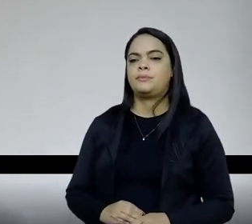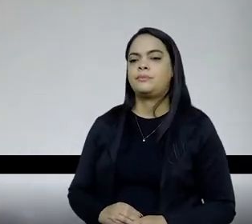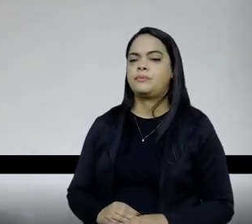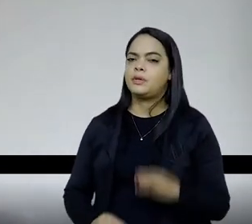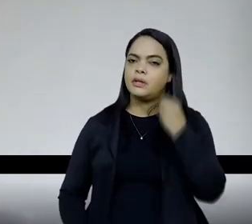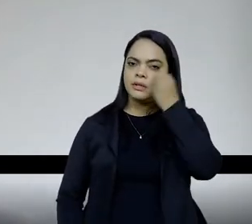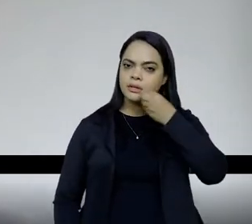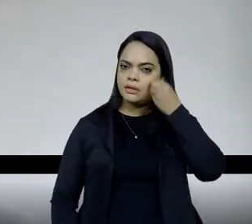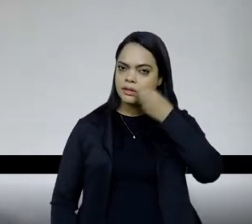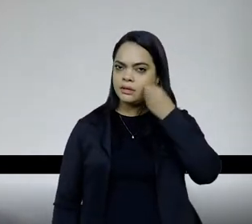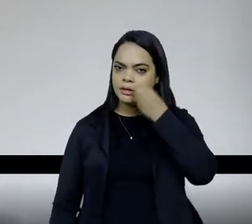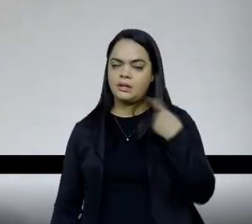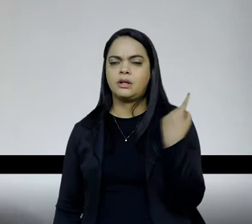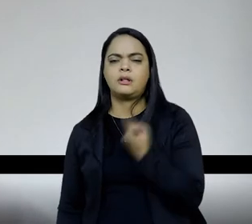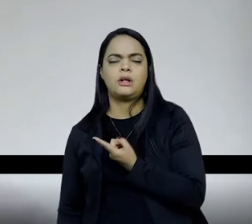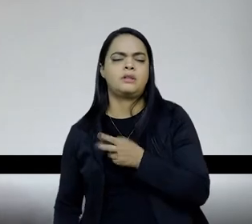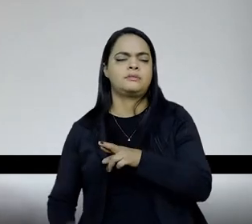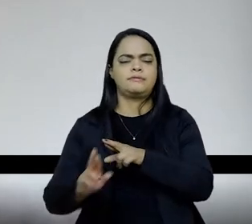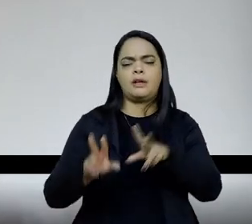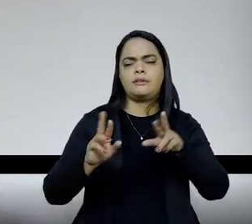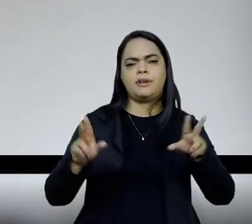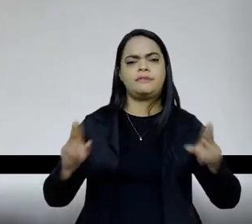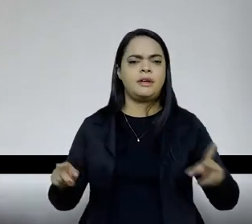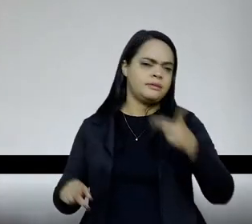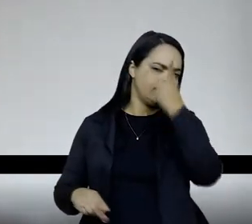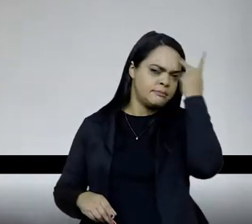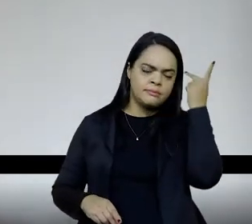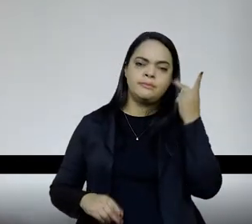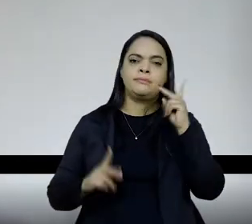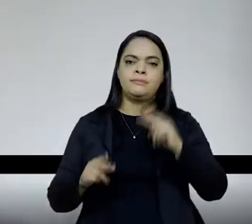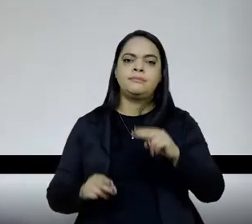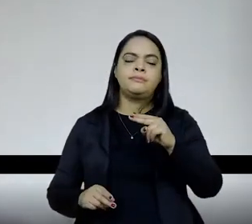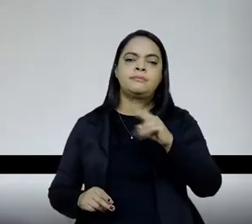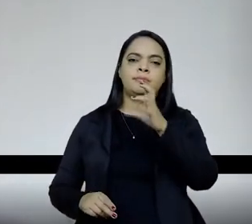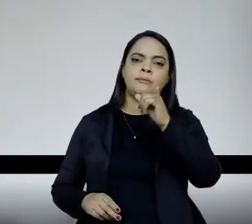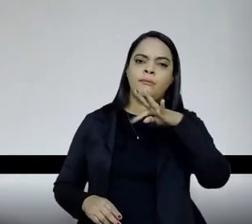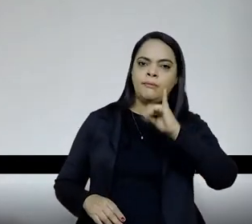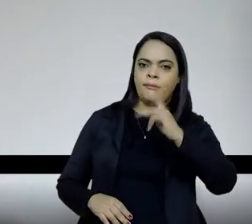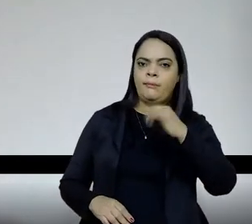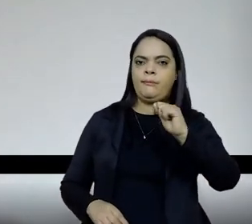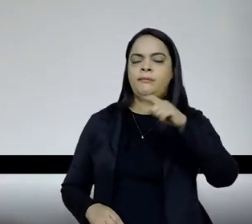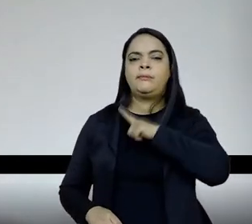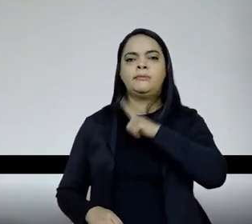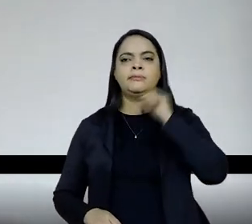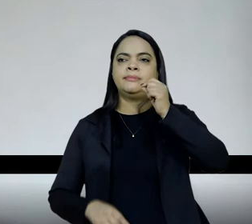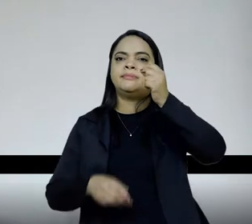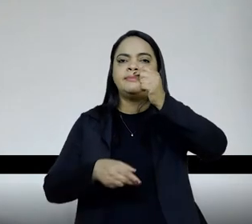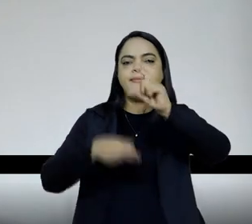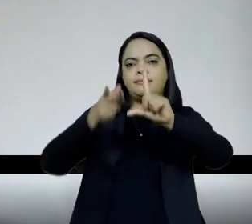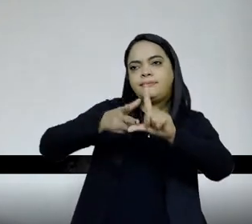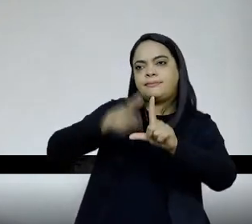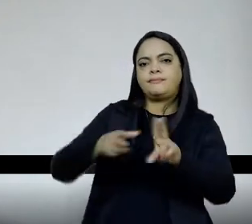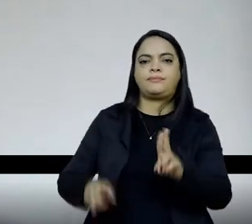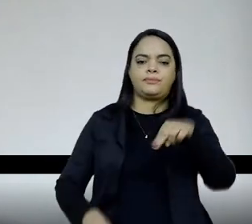da experiência de vários de nós, a Cíntia estava fazendo, as conferências dela lá, as lives lá na